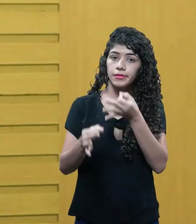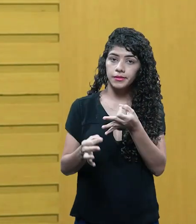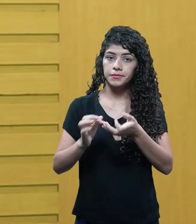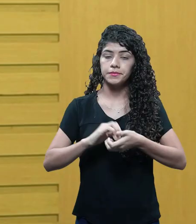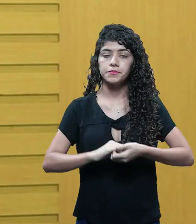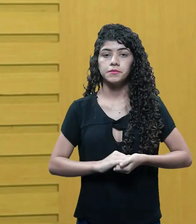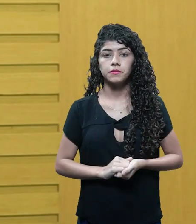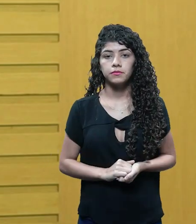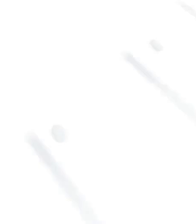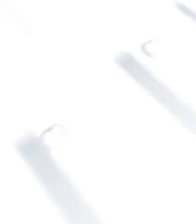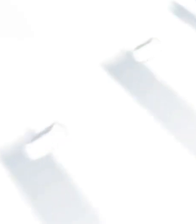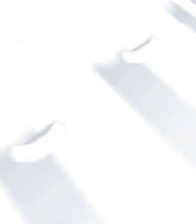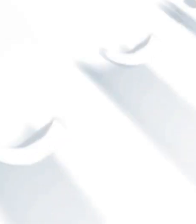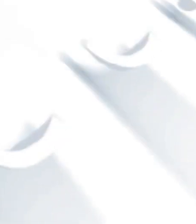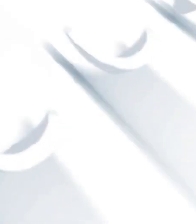comentário.